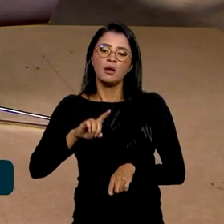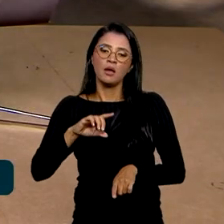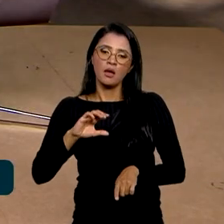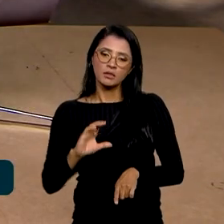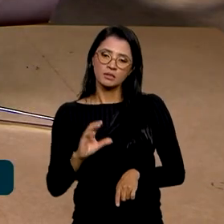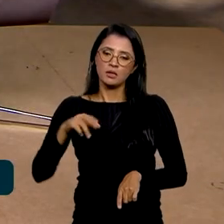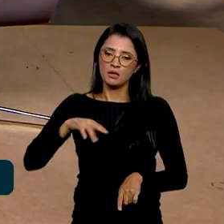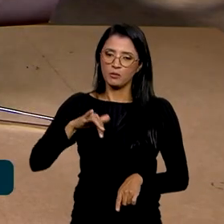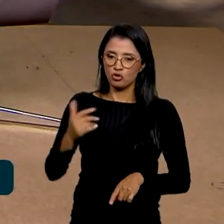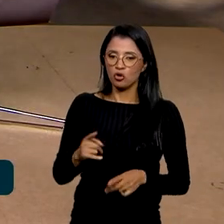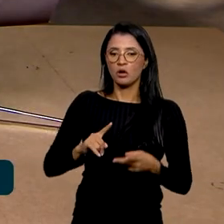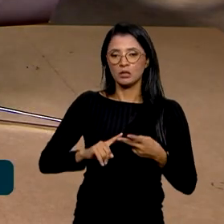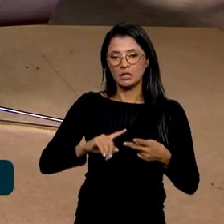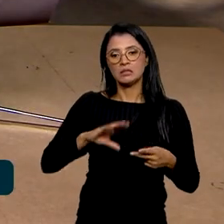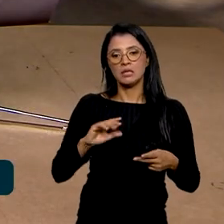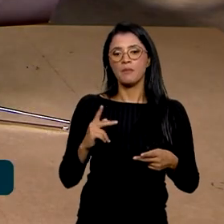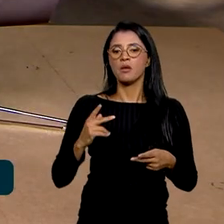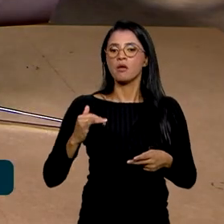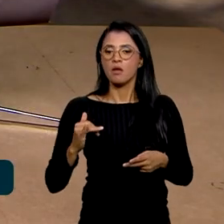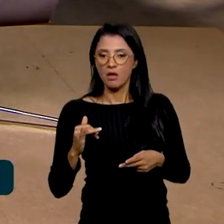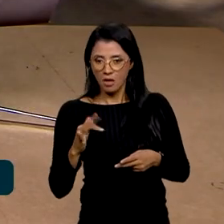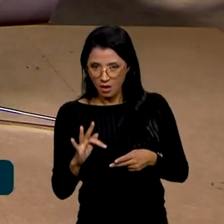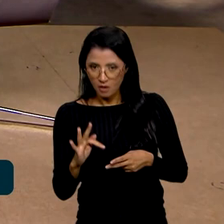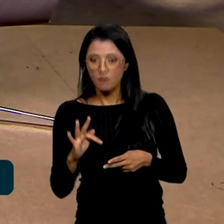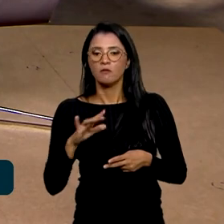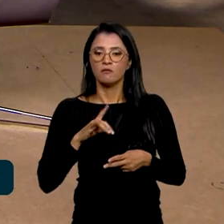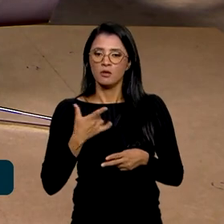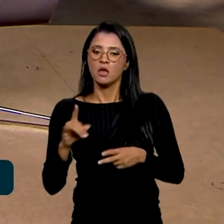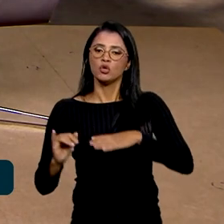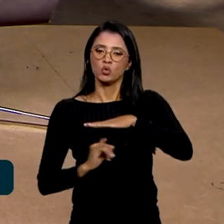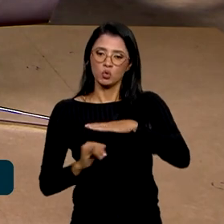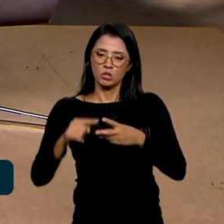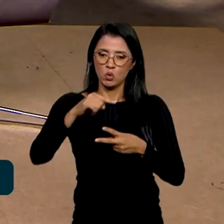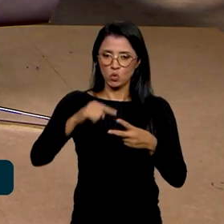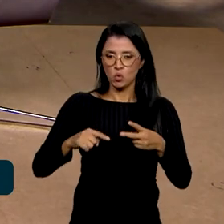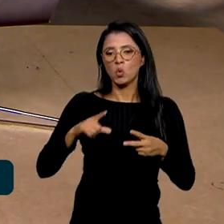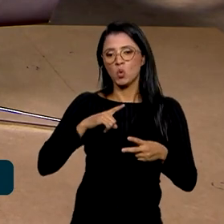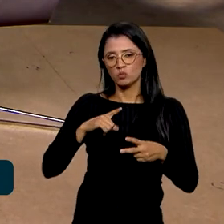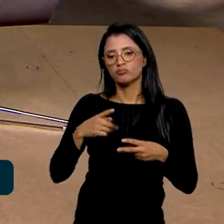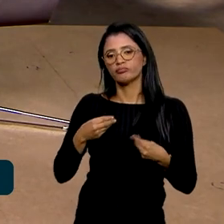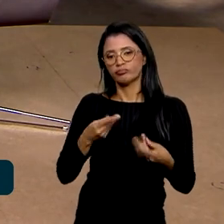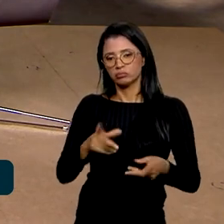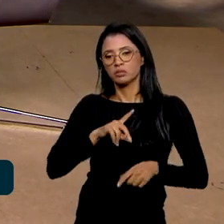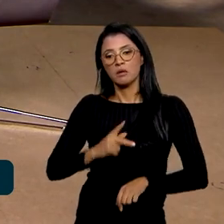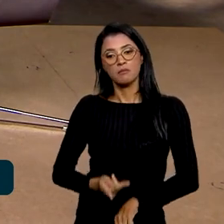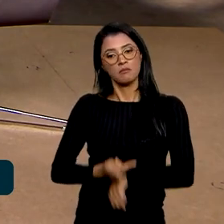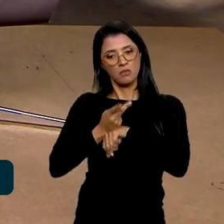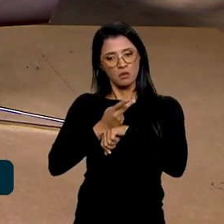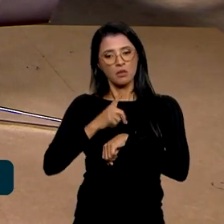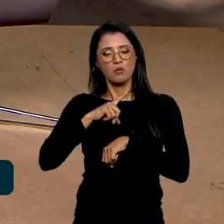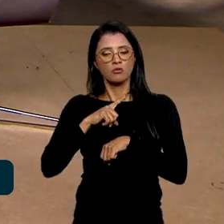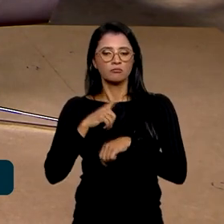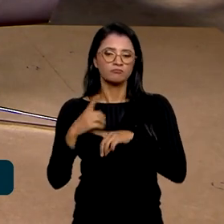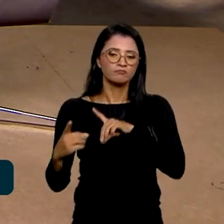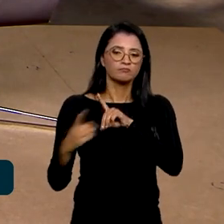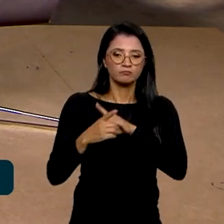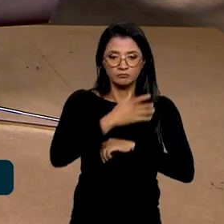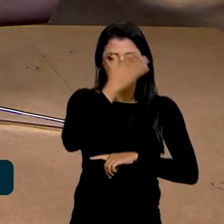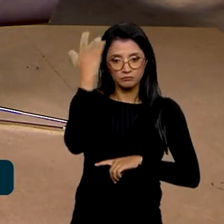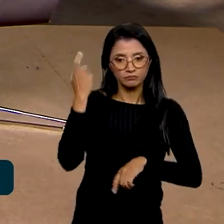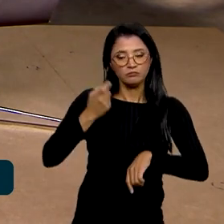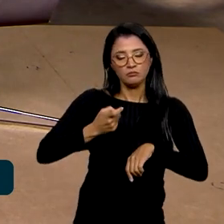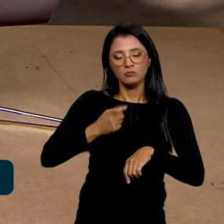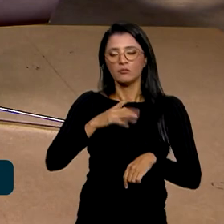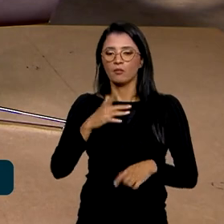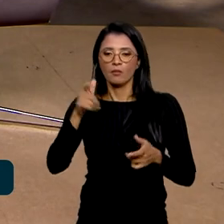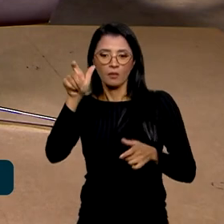pessoa física e alta metade coletivos e instituições com CNPJ. Então, é um prêmio que atende pessoas físicas, os